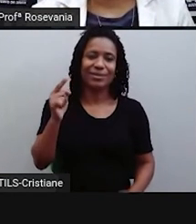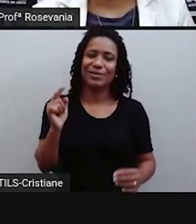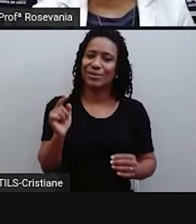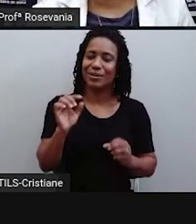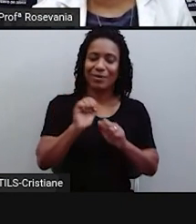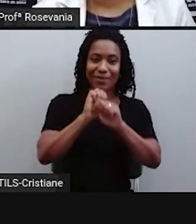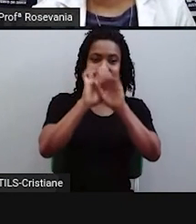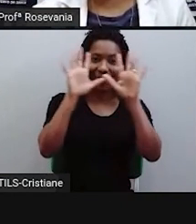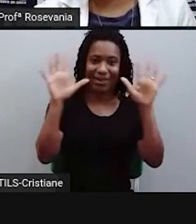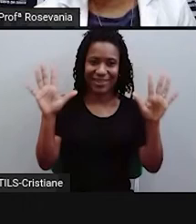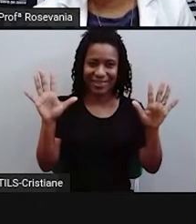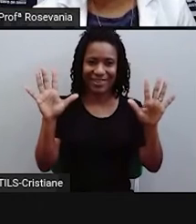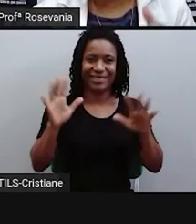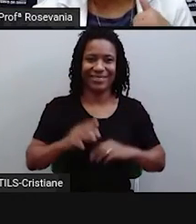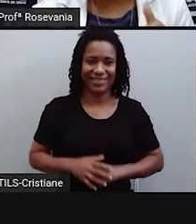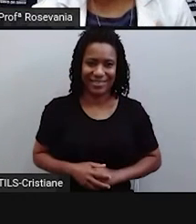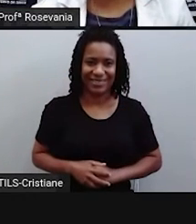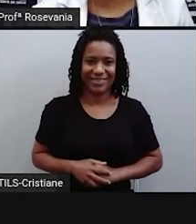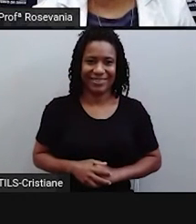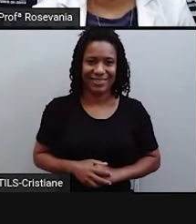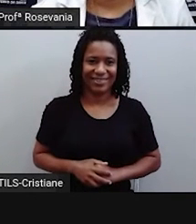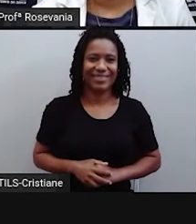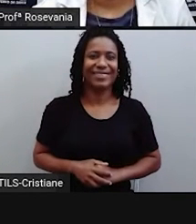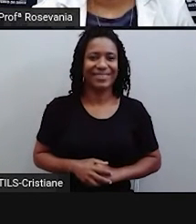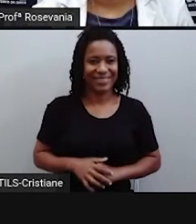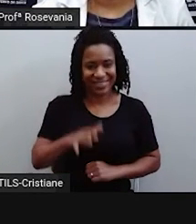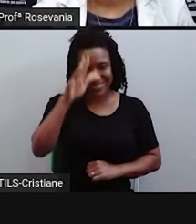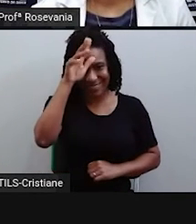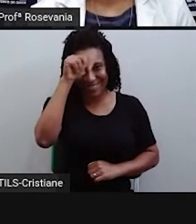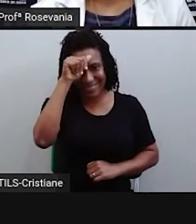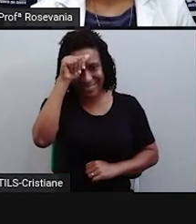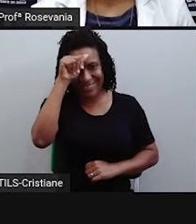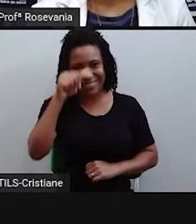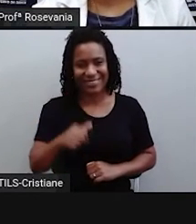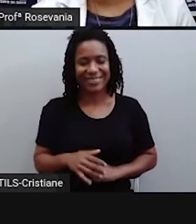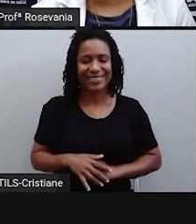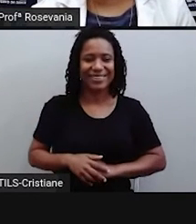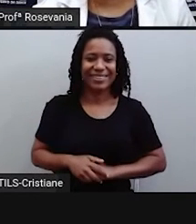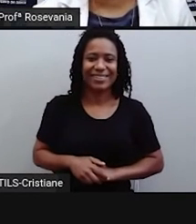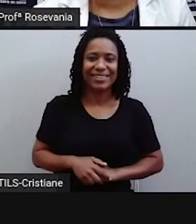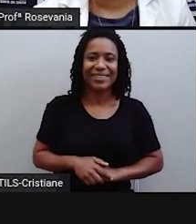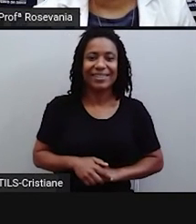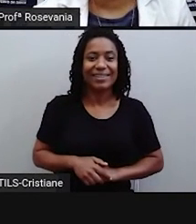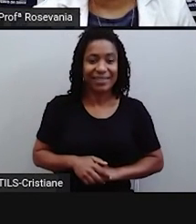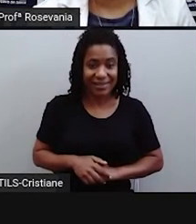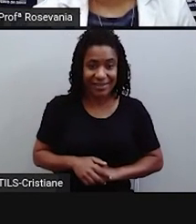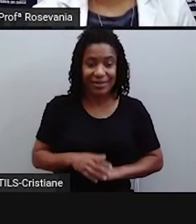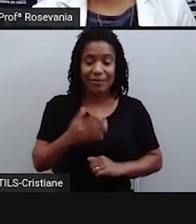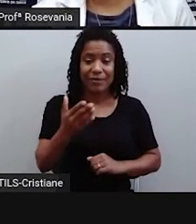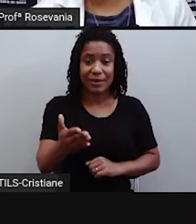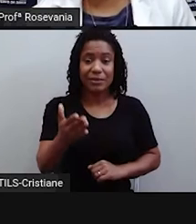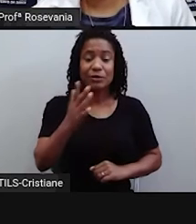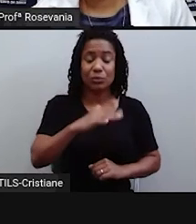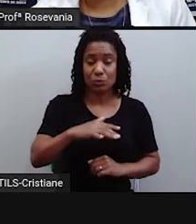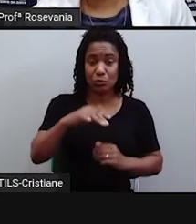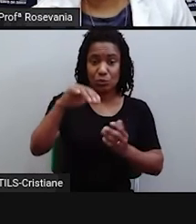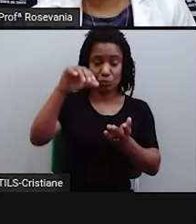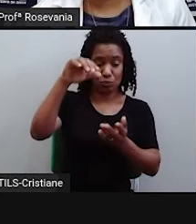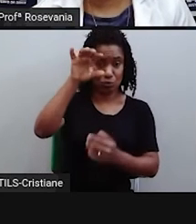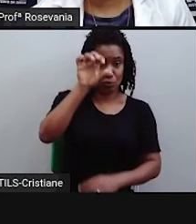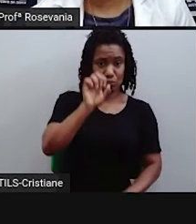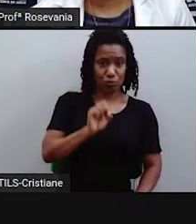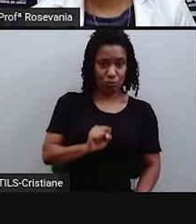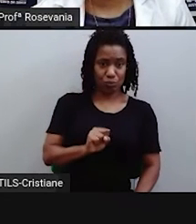pra vocês entenderem, fazer a leitura corretinho e sair aí tirando onda, né? Já no hemisfério sul, que começa